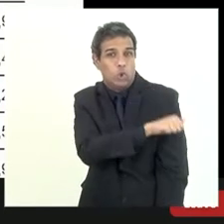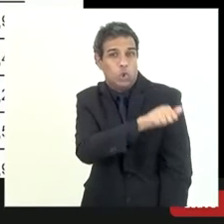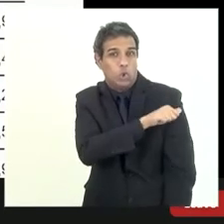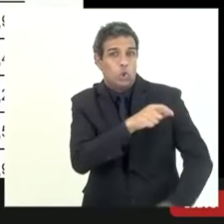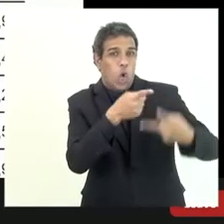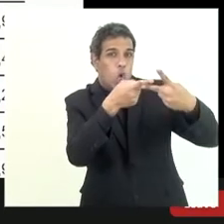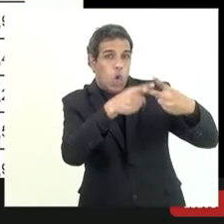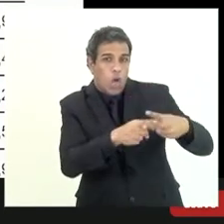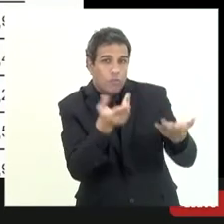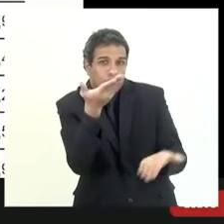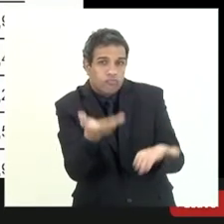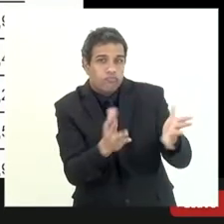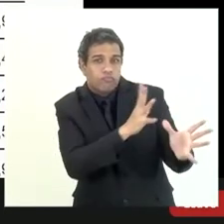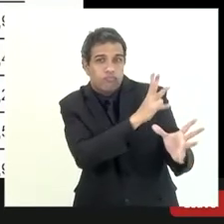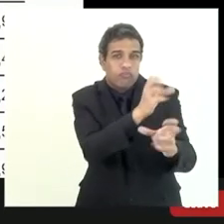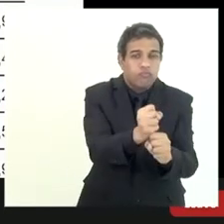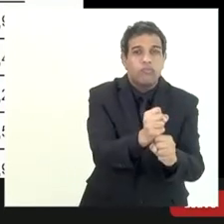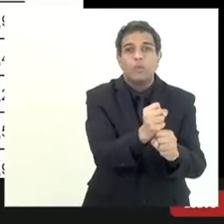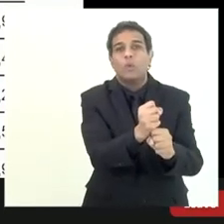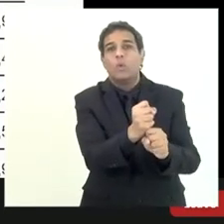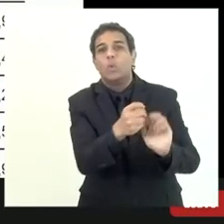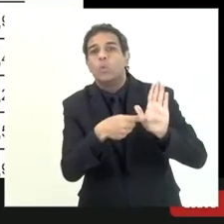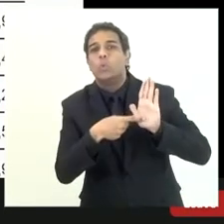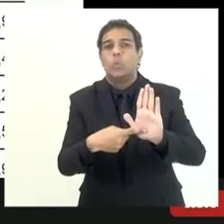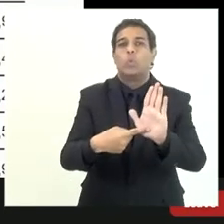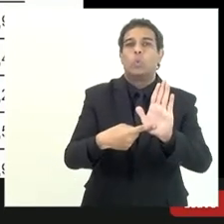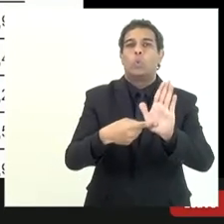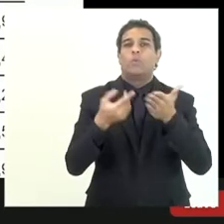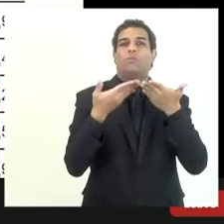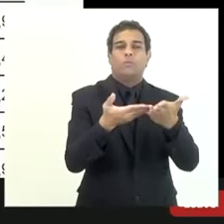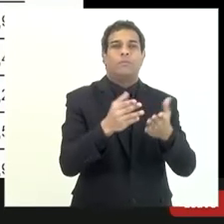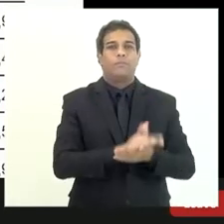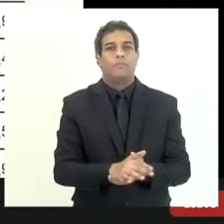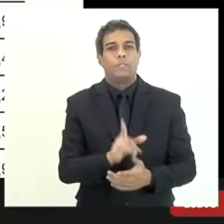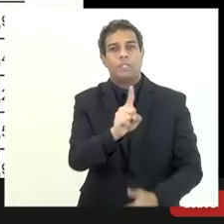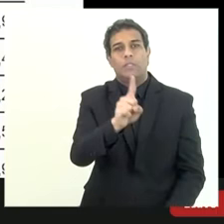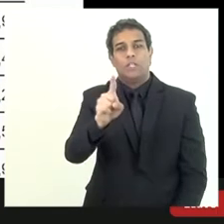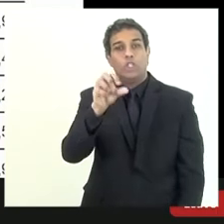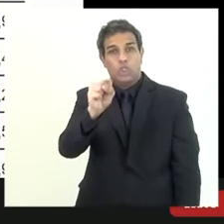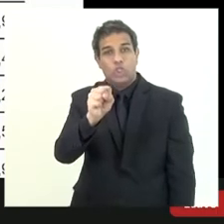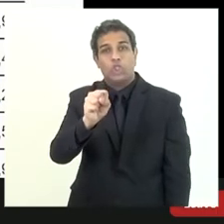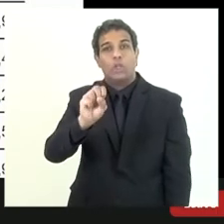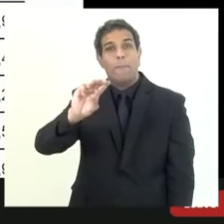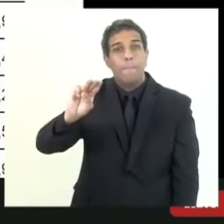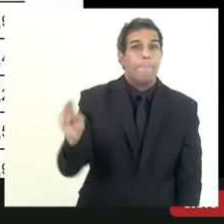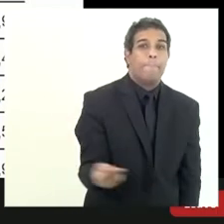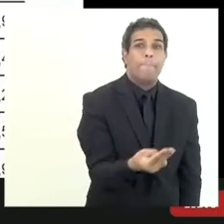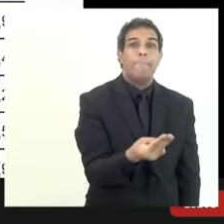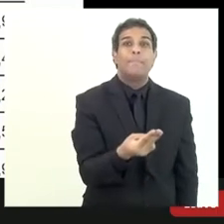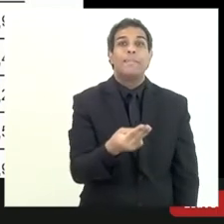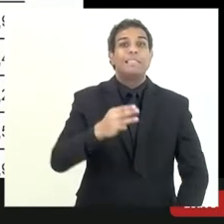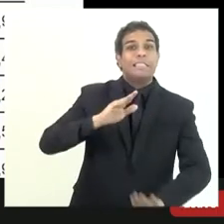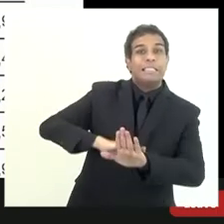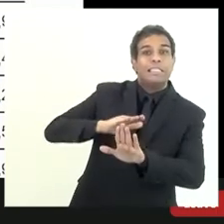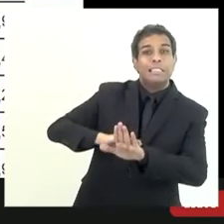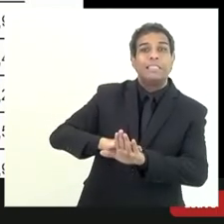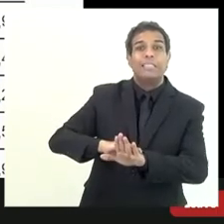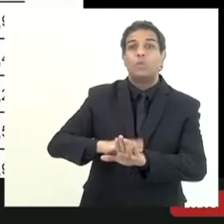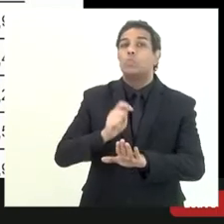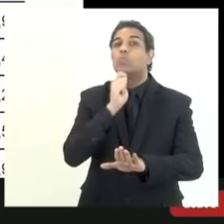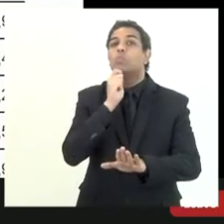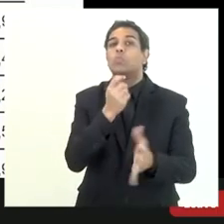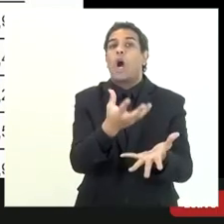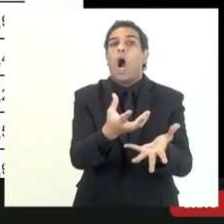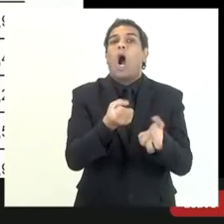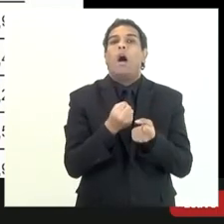do balanço está expressando que desses 118 bi 72 bi eu não tenho expectativa de receber